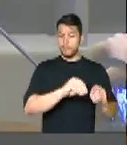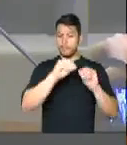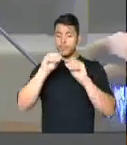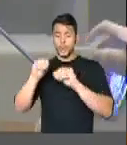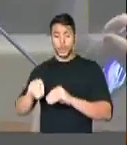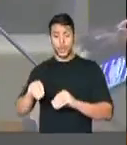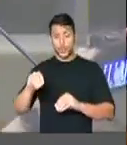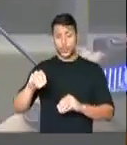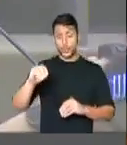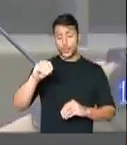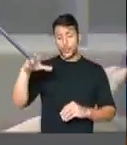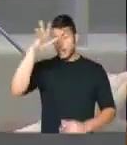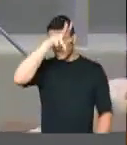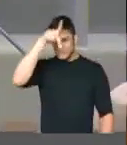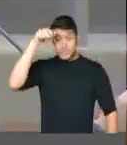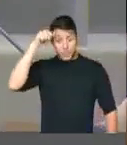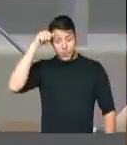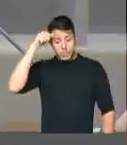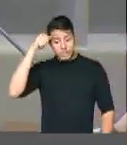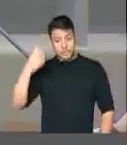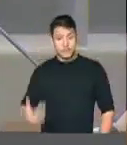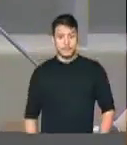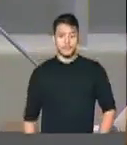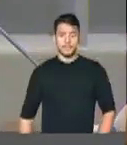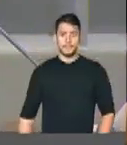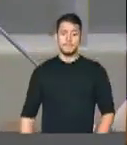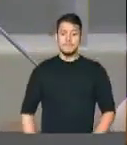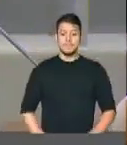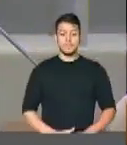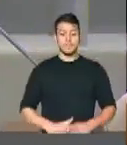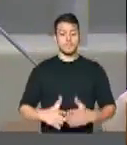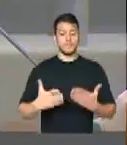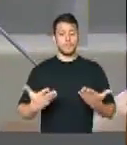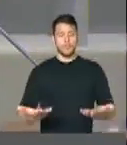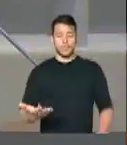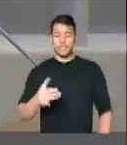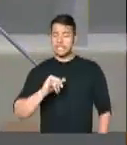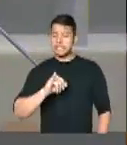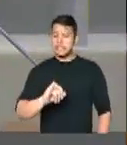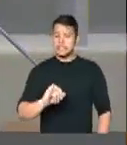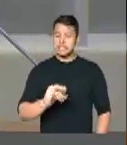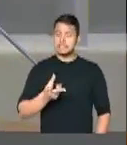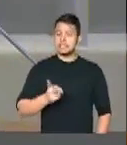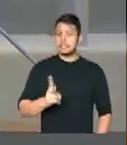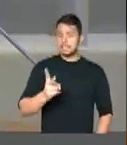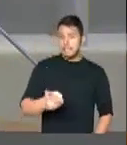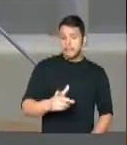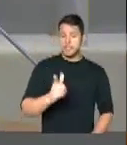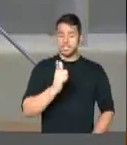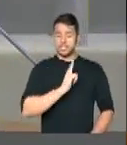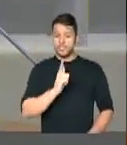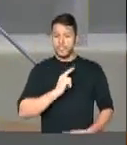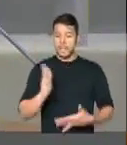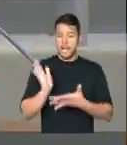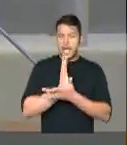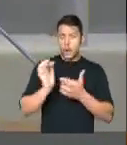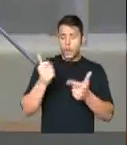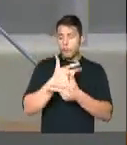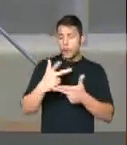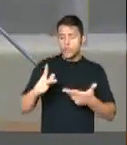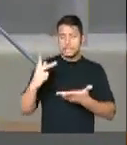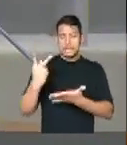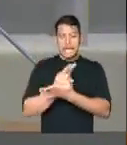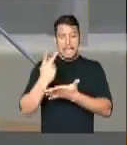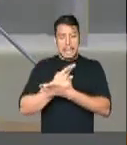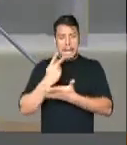Amazonas. Imagina-se todos os locais onde existem irregularidades,